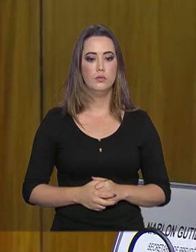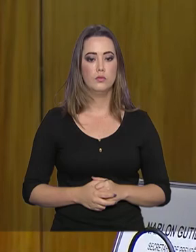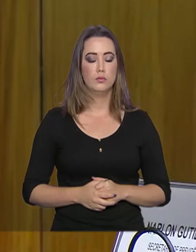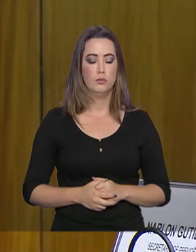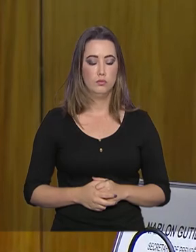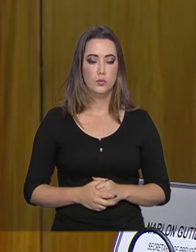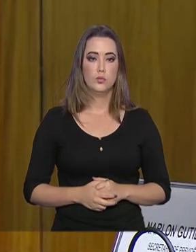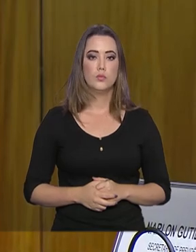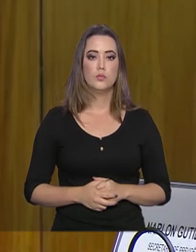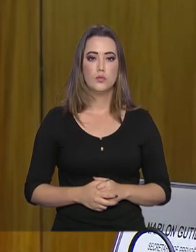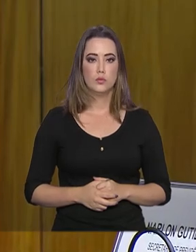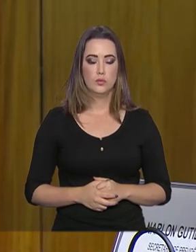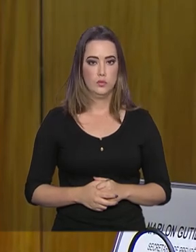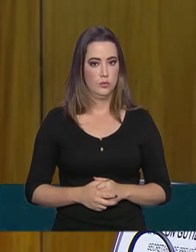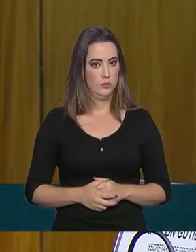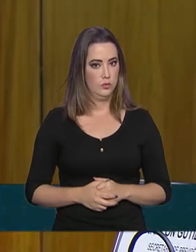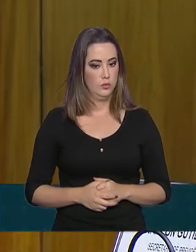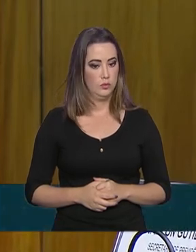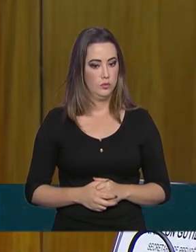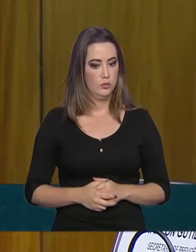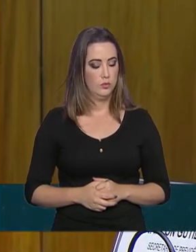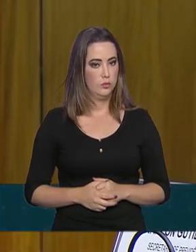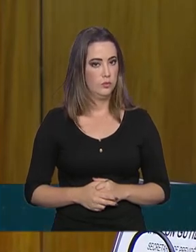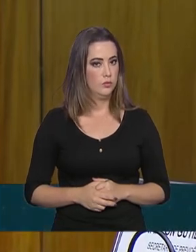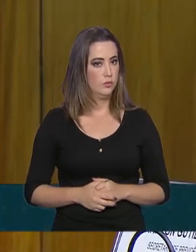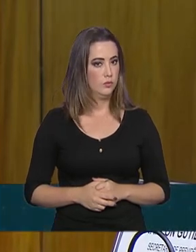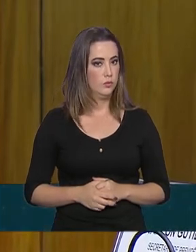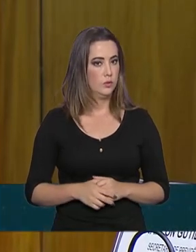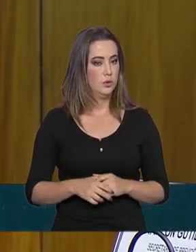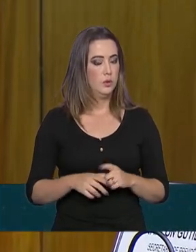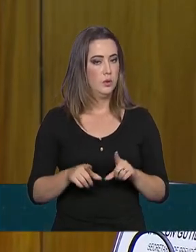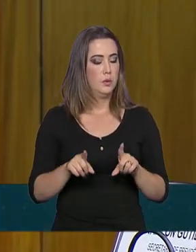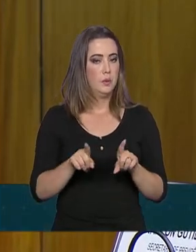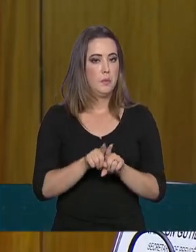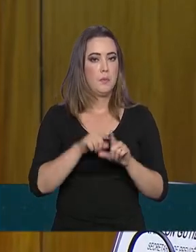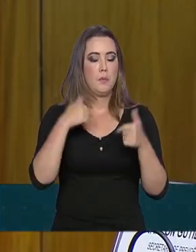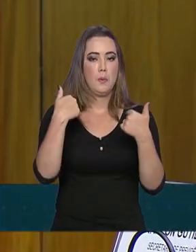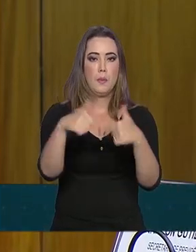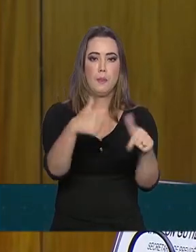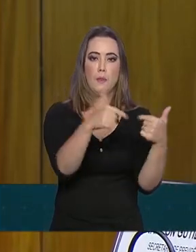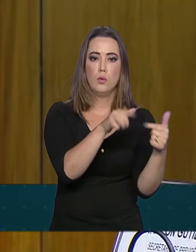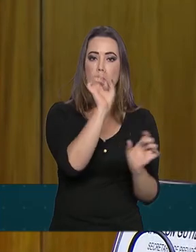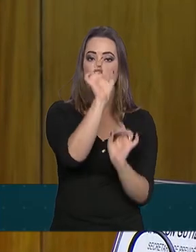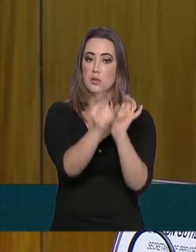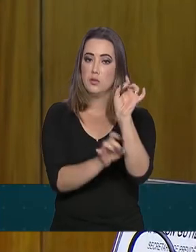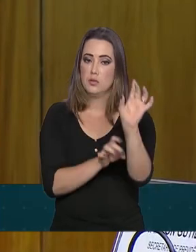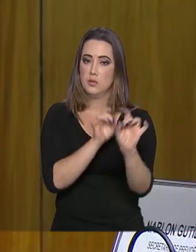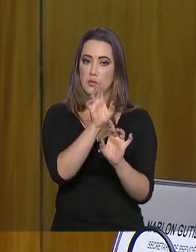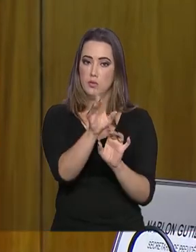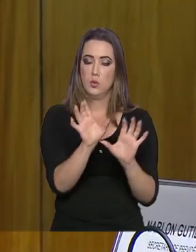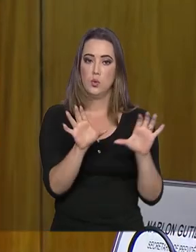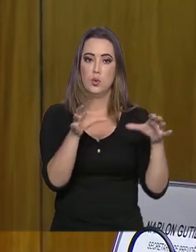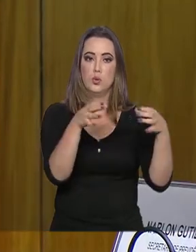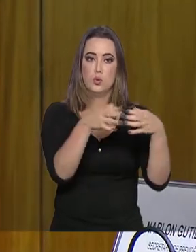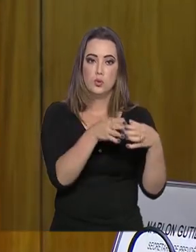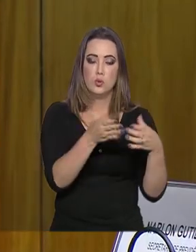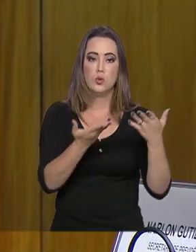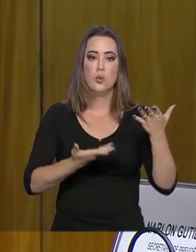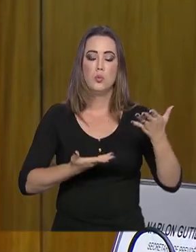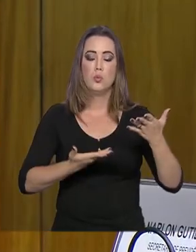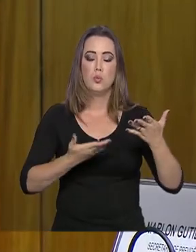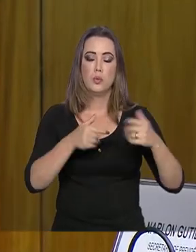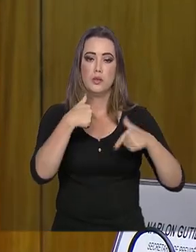Essa análise de concessão de processos administrativos previdenciários é uma atividade exclusiva da carreira de servidores